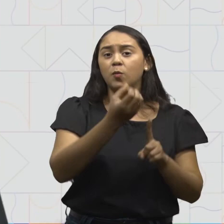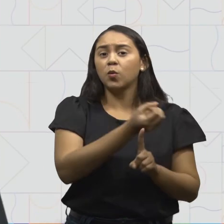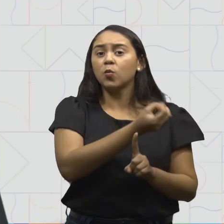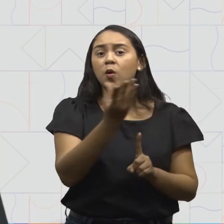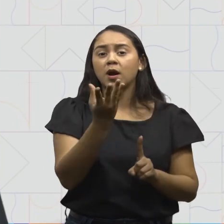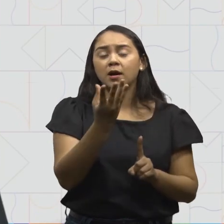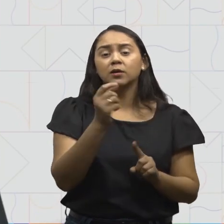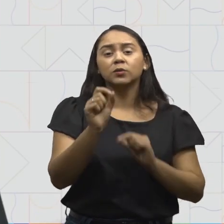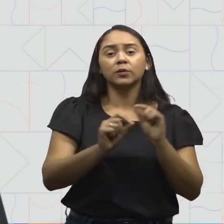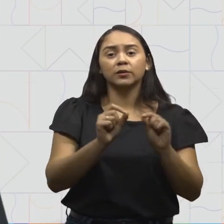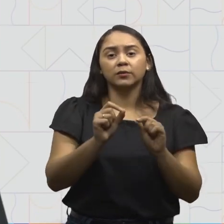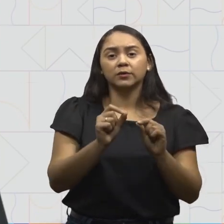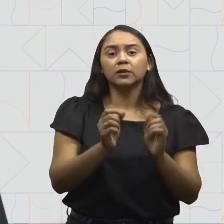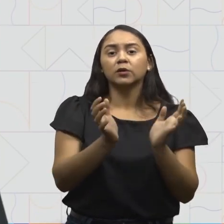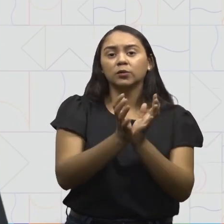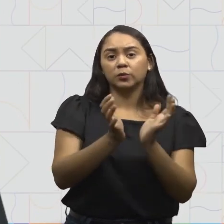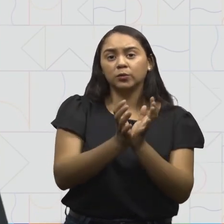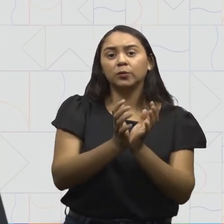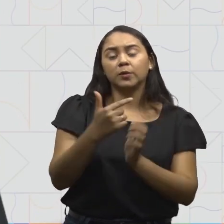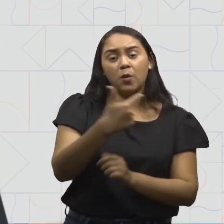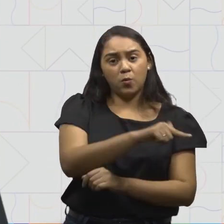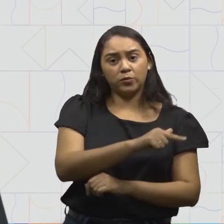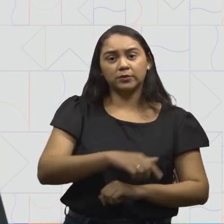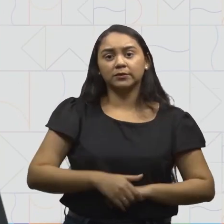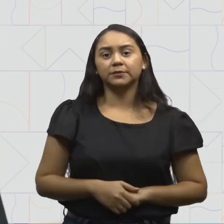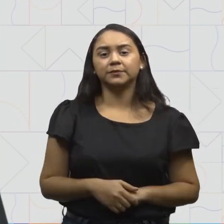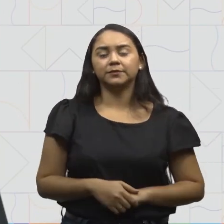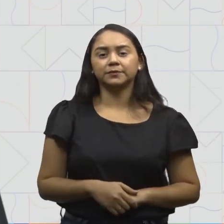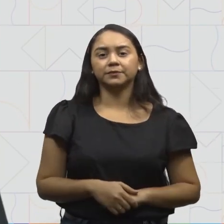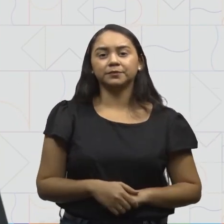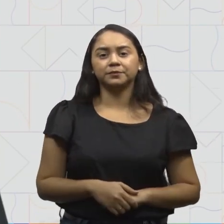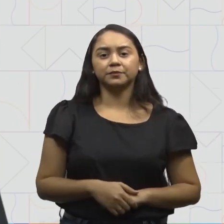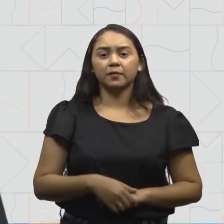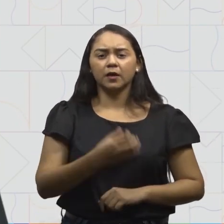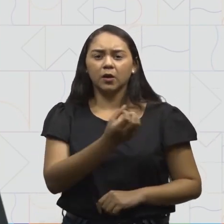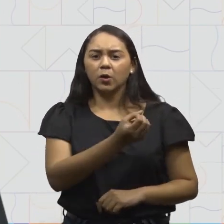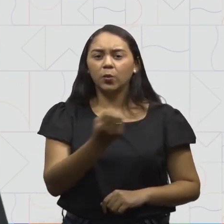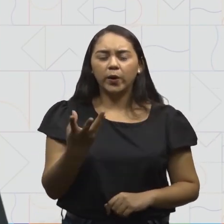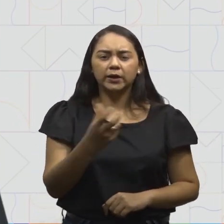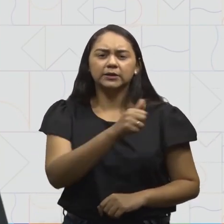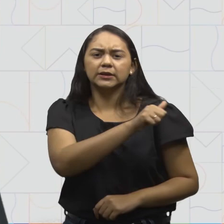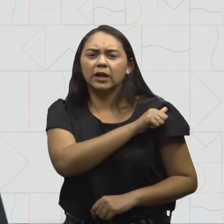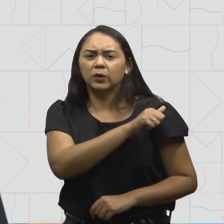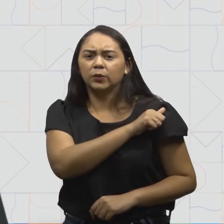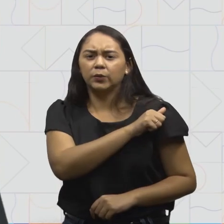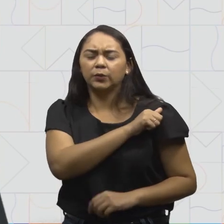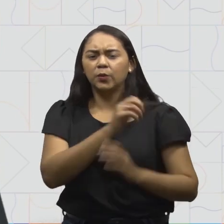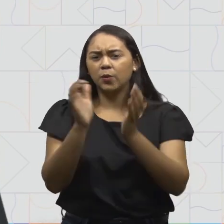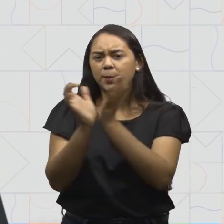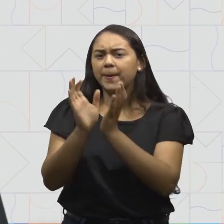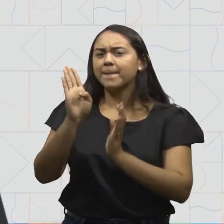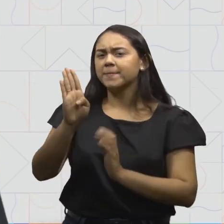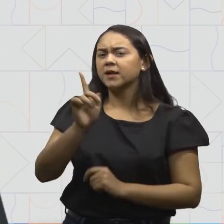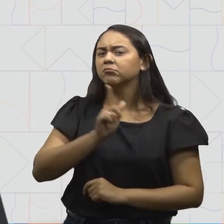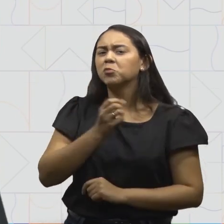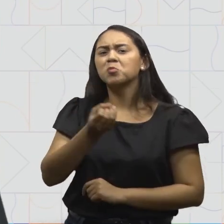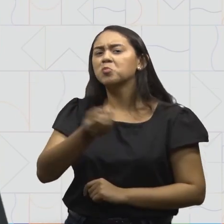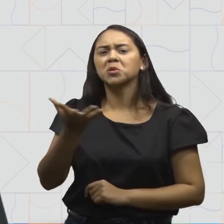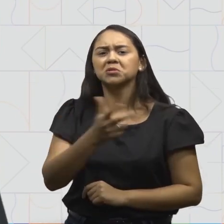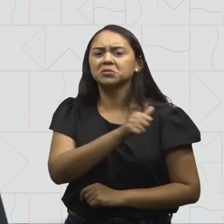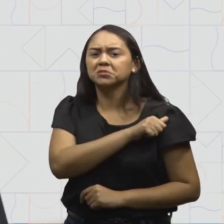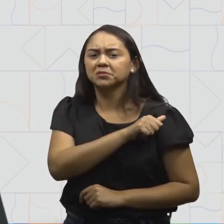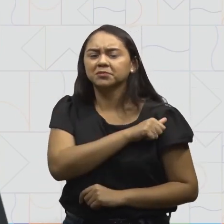quantidade de alunos da sua turma. Quantos alunos a turma B tem?